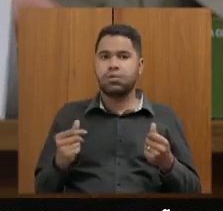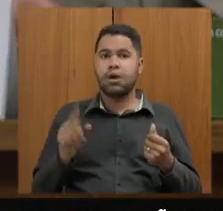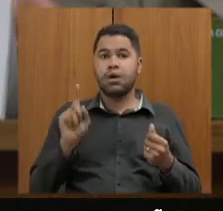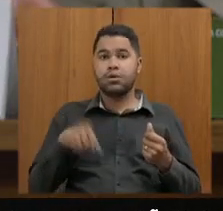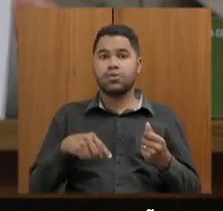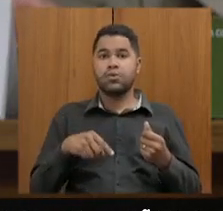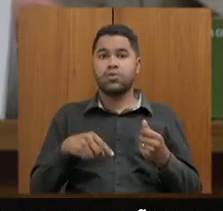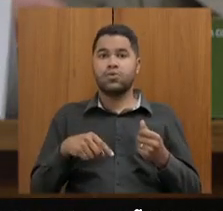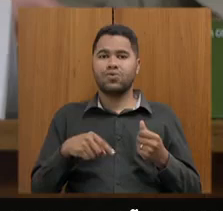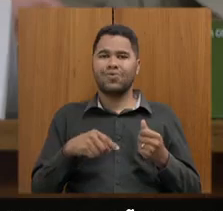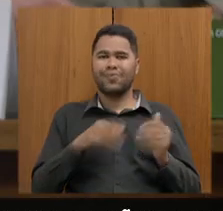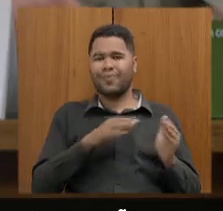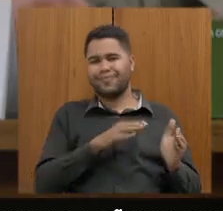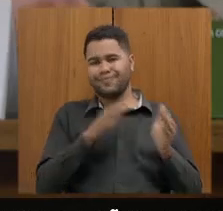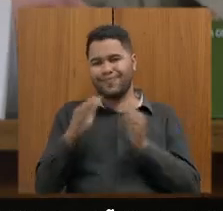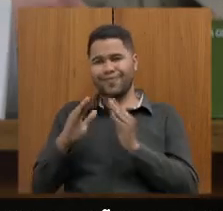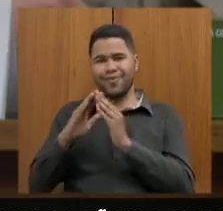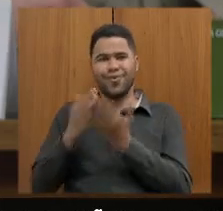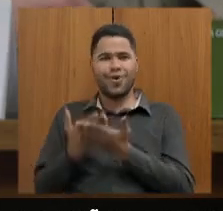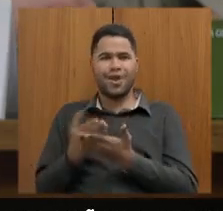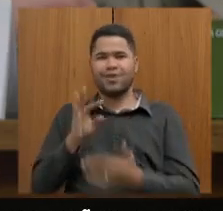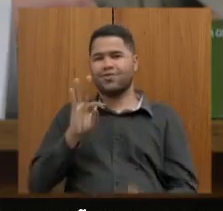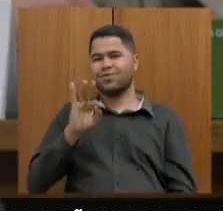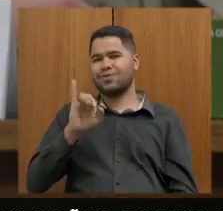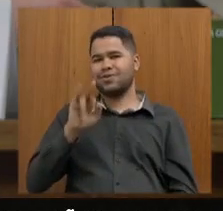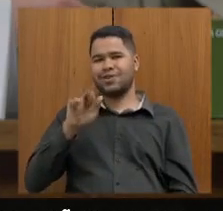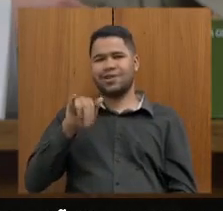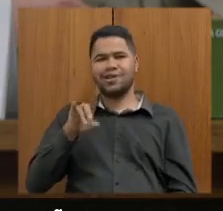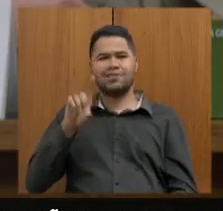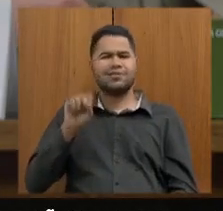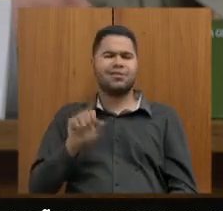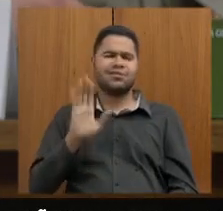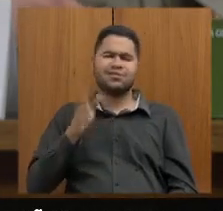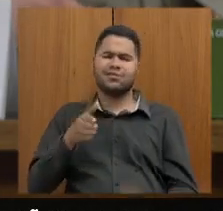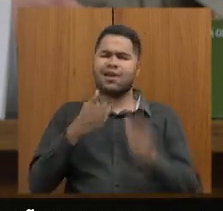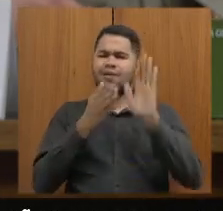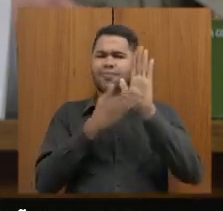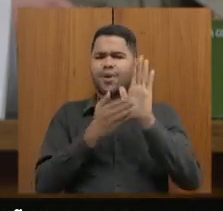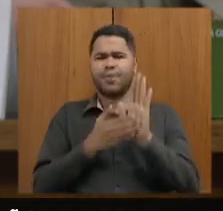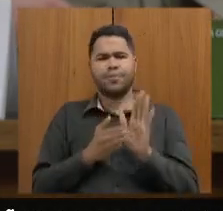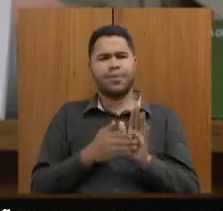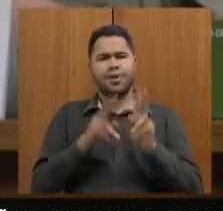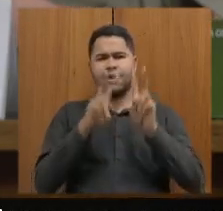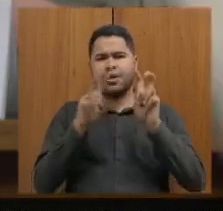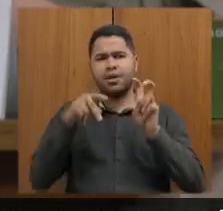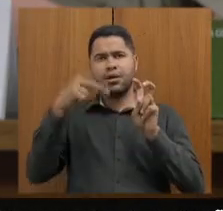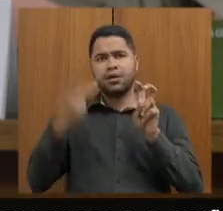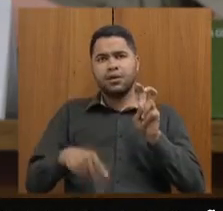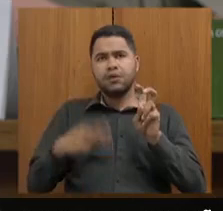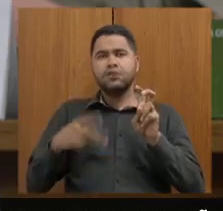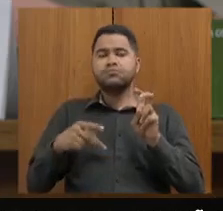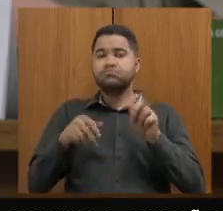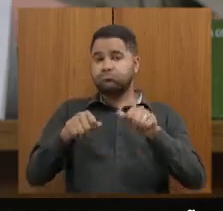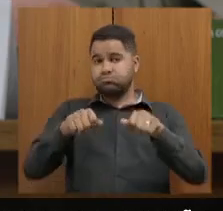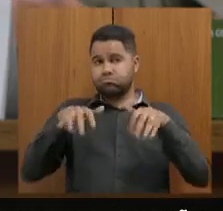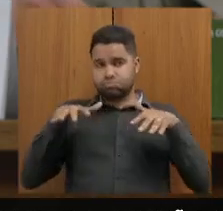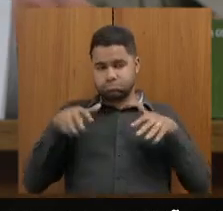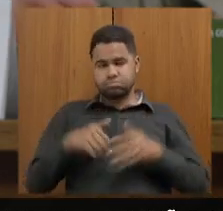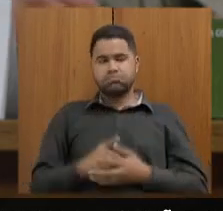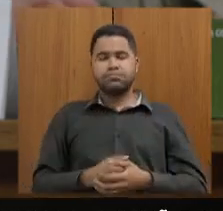educação para o Colégio Tiradentes, esse também já foi um tema amplamente tratado aqui nas nossas audiências.